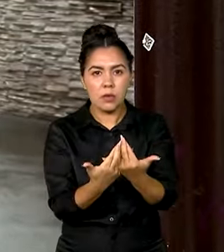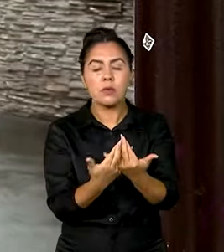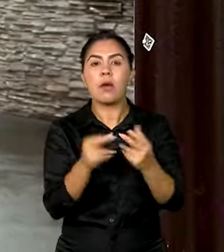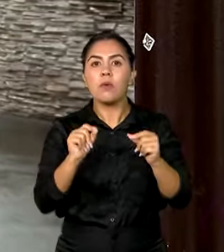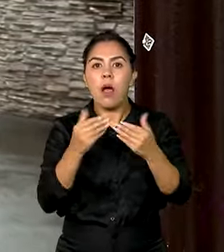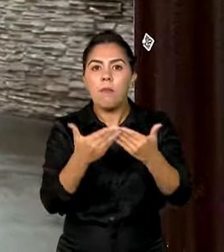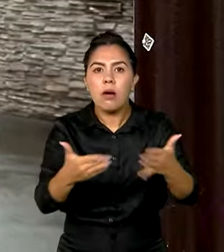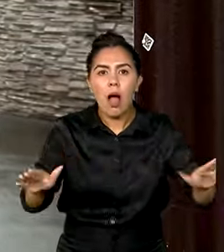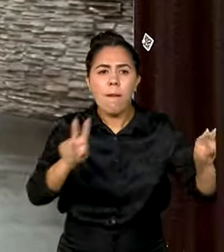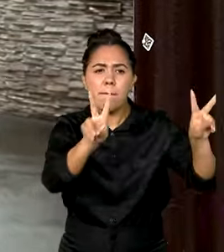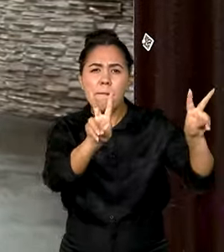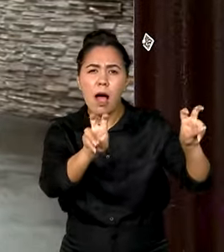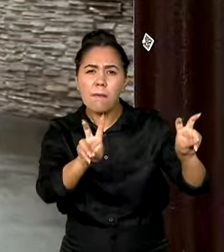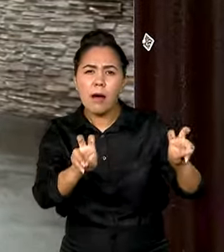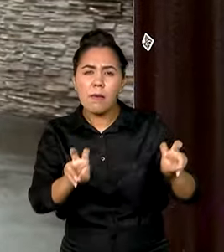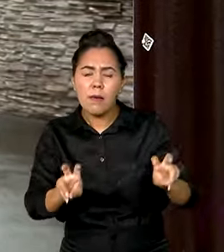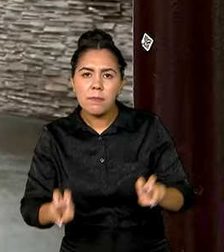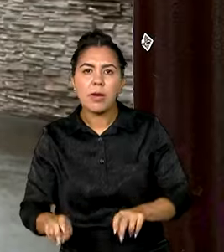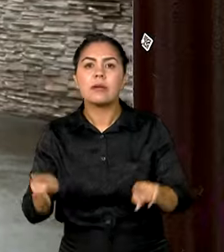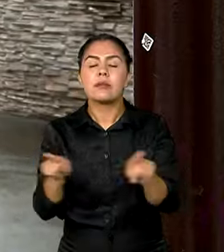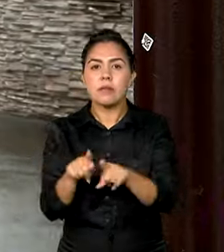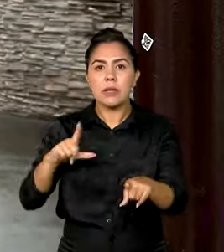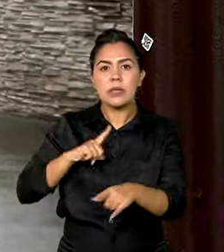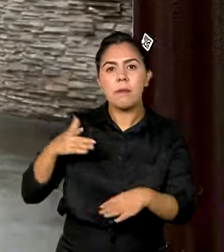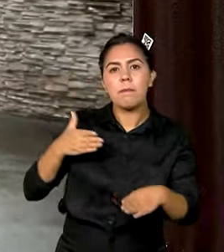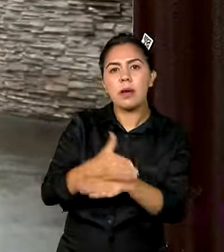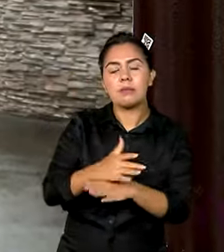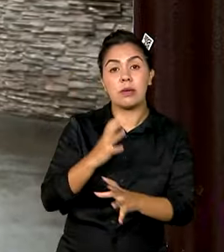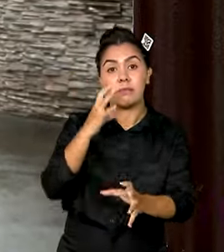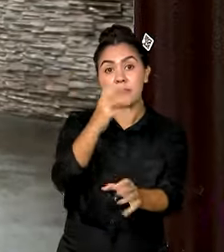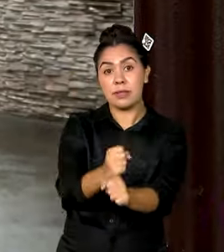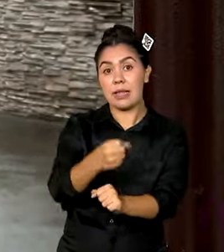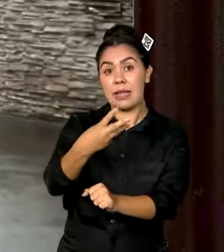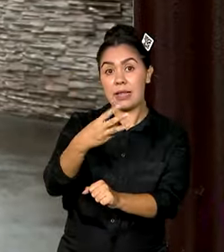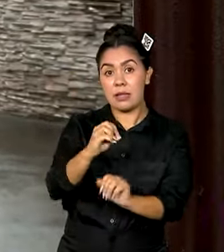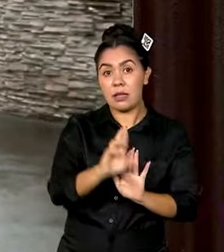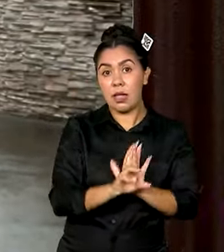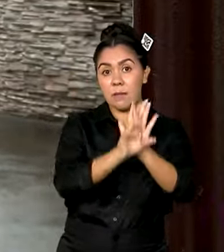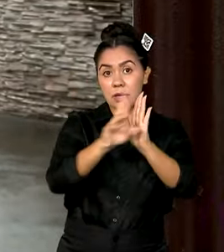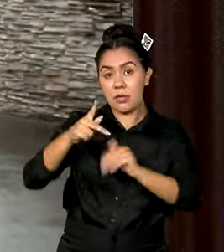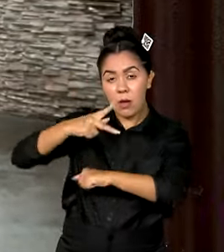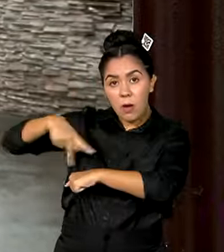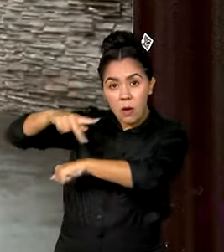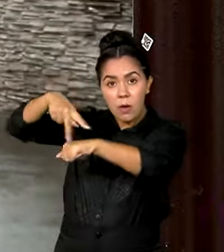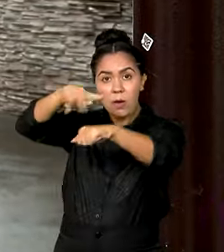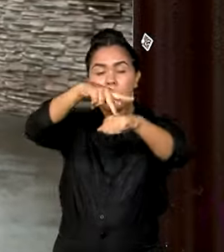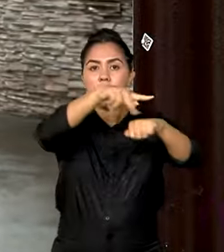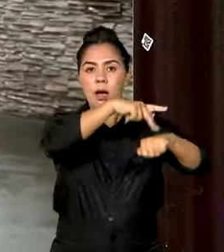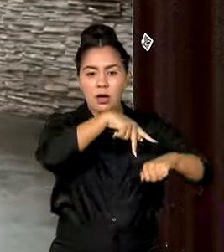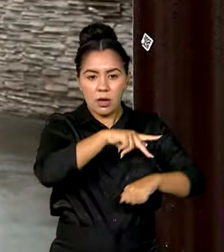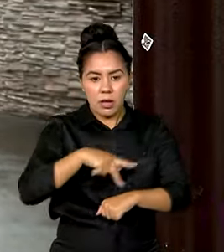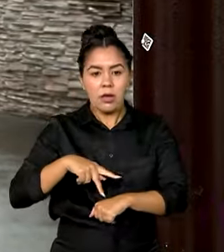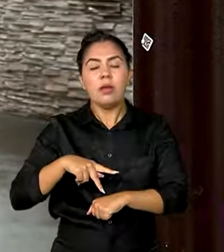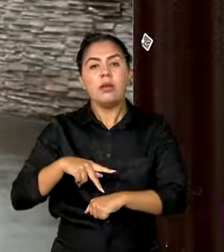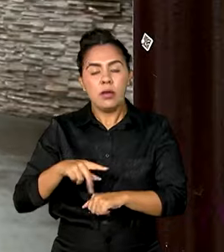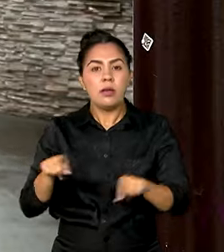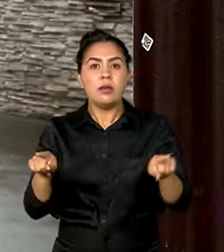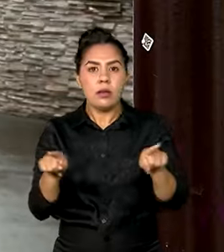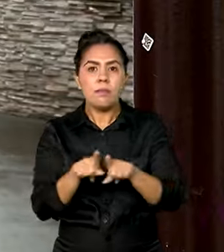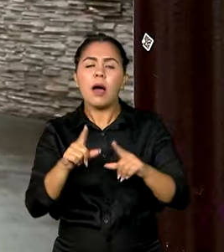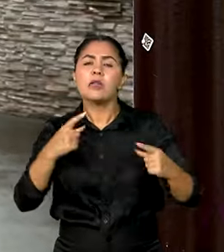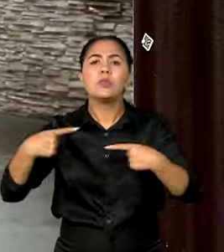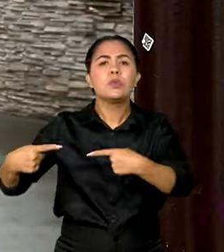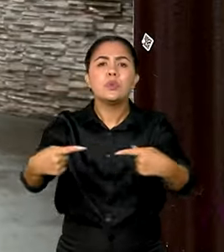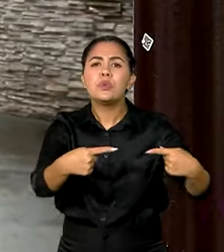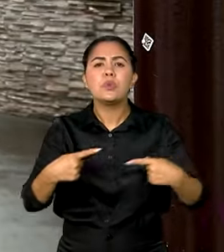ampliado, que vai contar com a participação de cerca de 30 países e organizações internacionais para